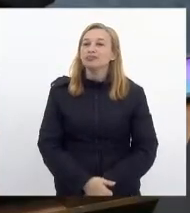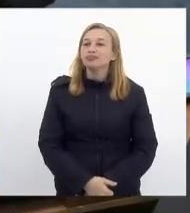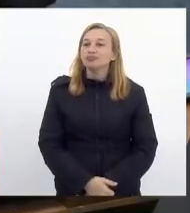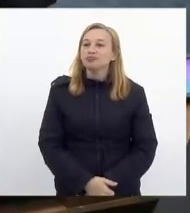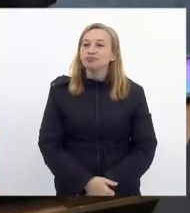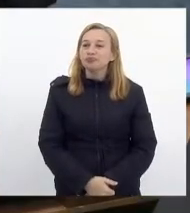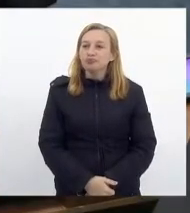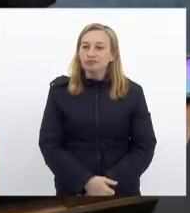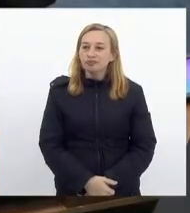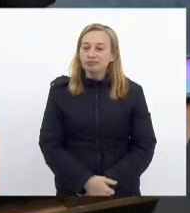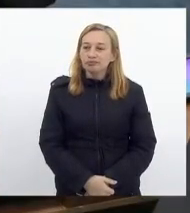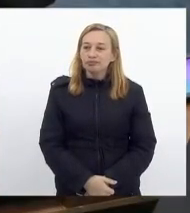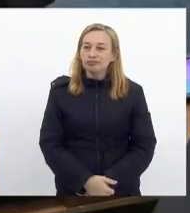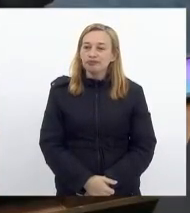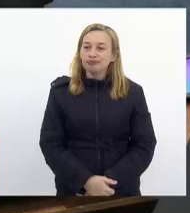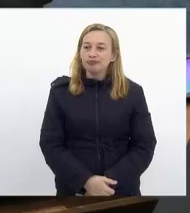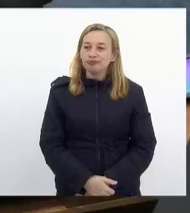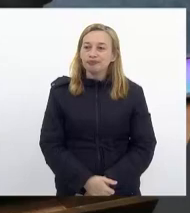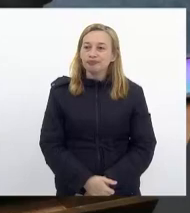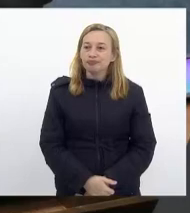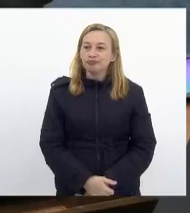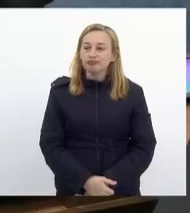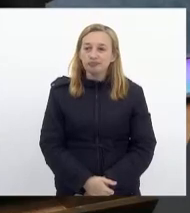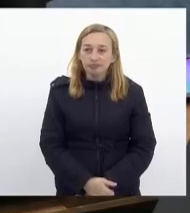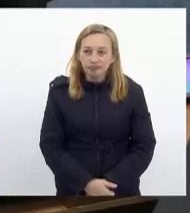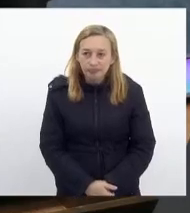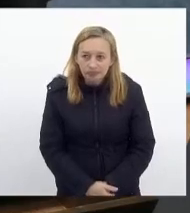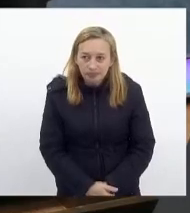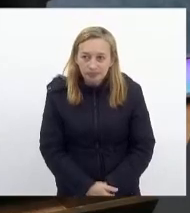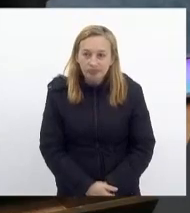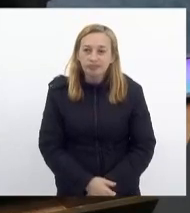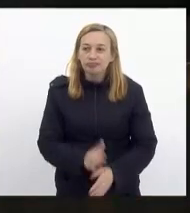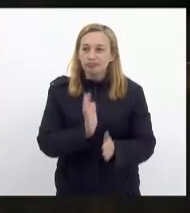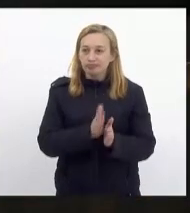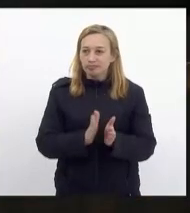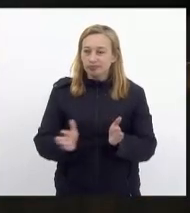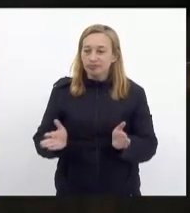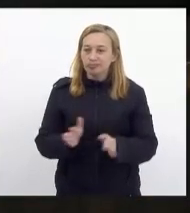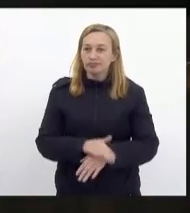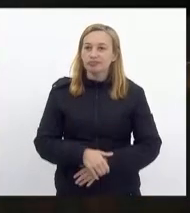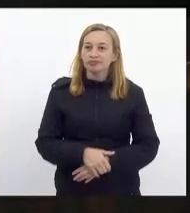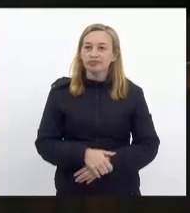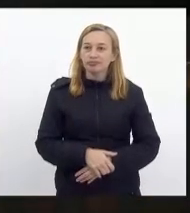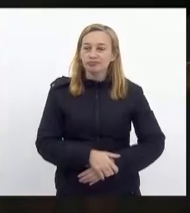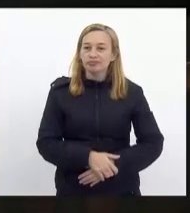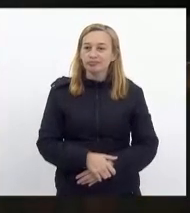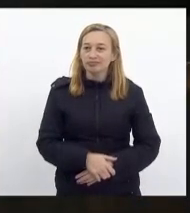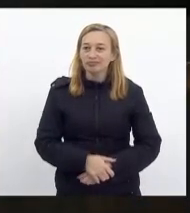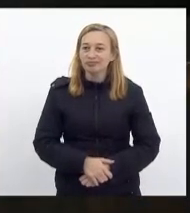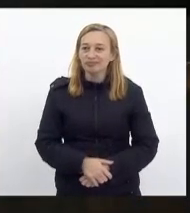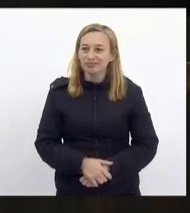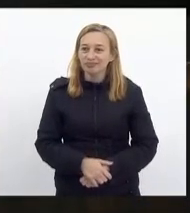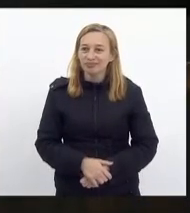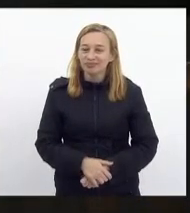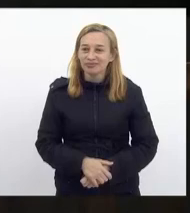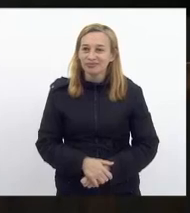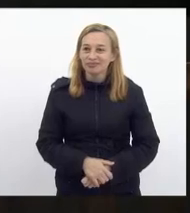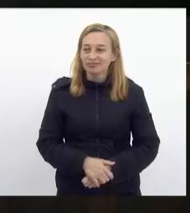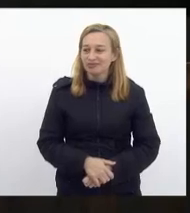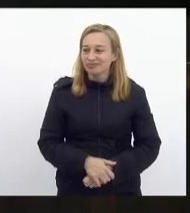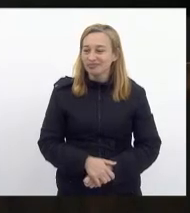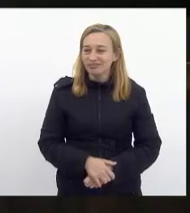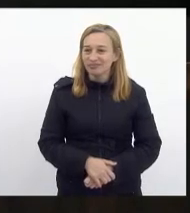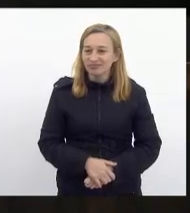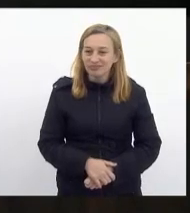Presidente. Presidente, pela... Presidente. Pela ordem, presidente. Pela ordem, logo em seguida, deputado Rodrigo Amorim, não mais ninguém pela